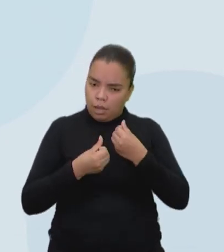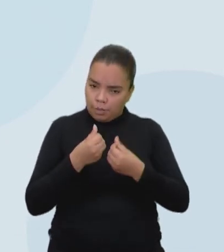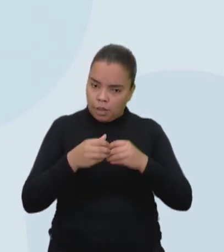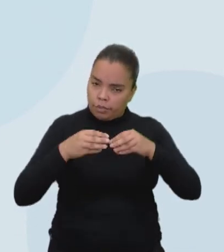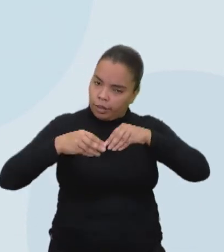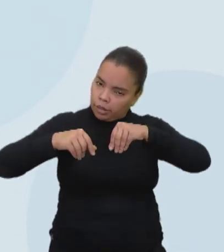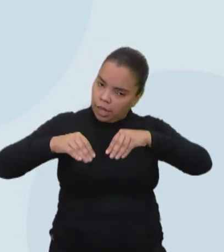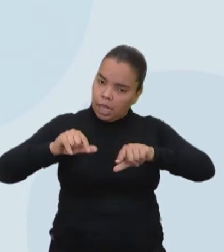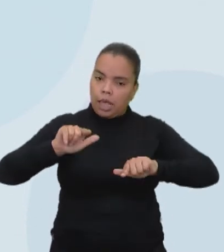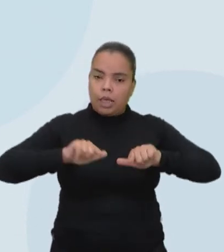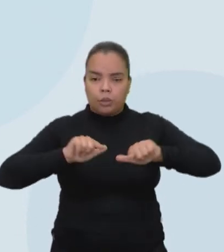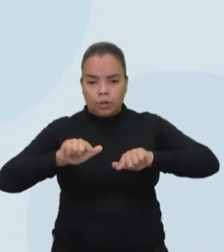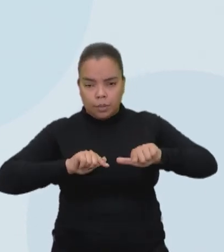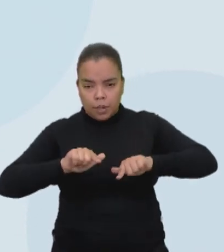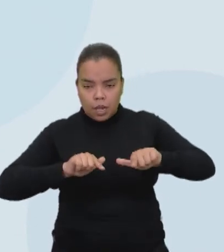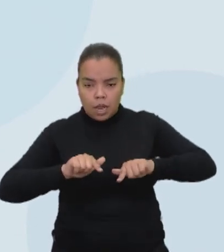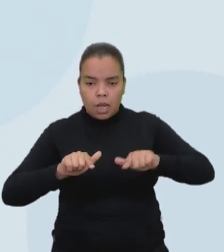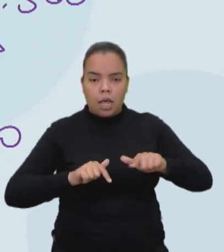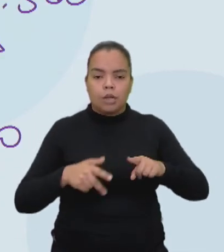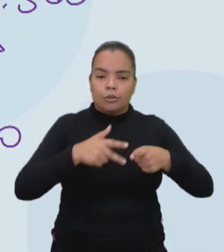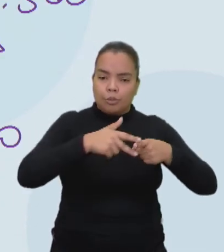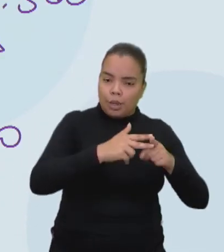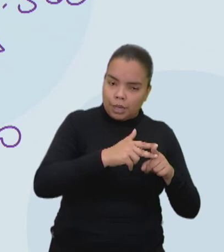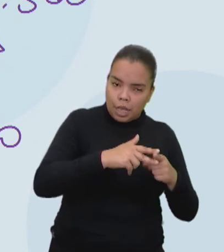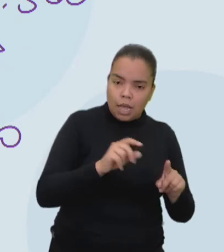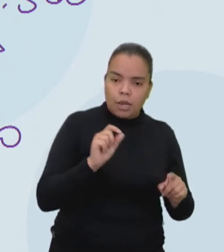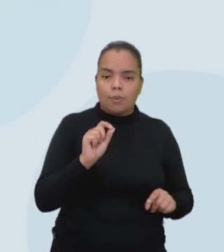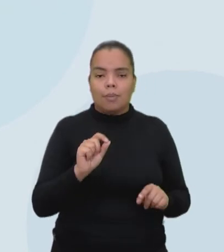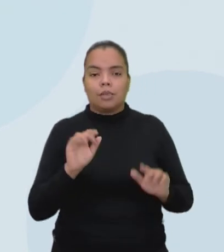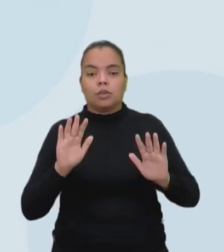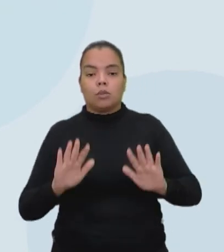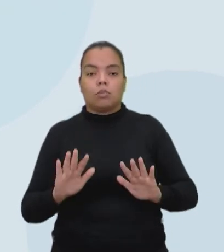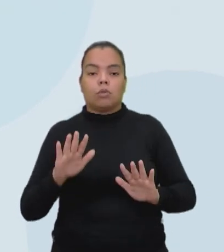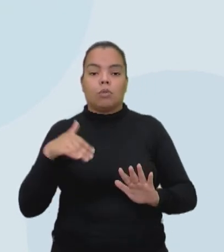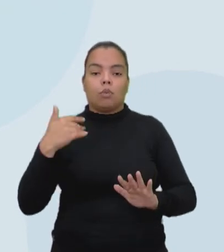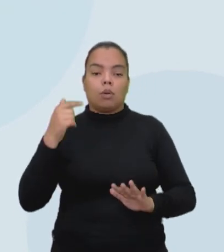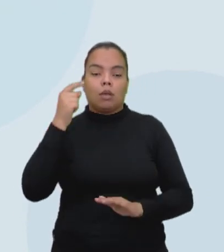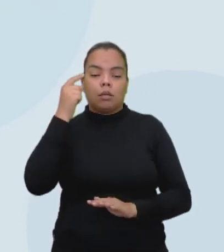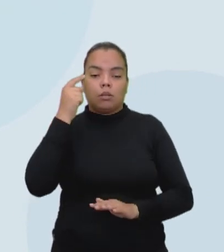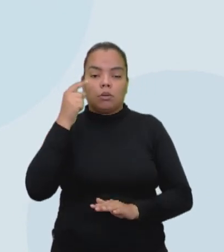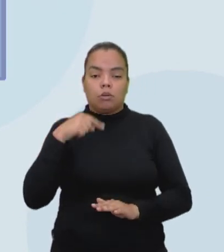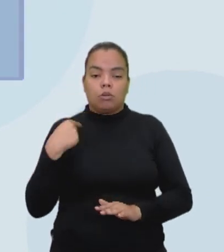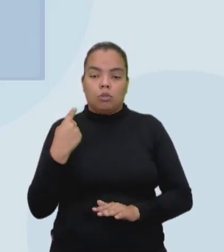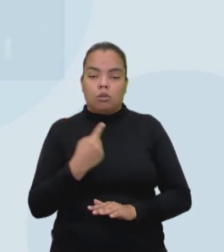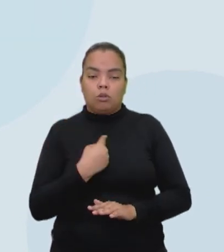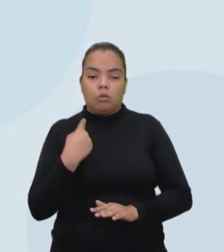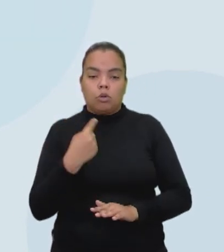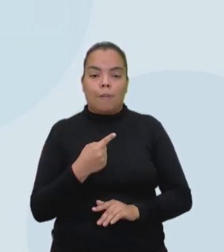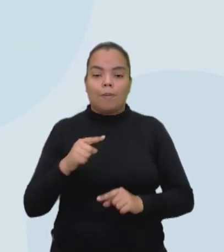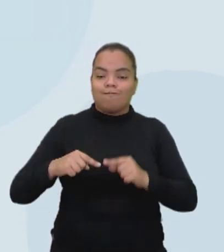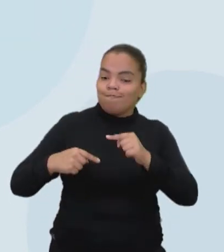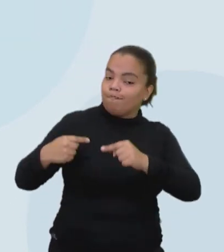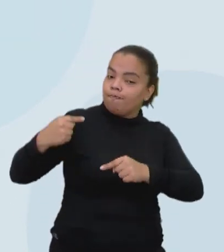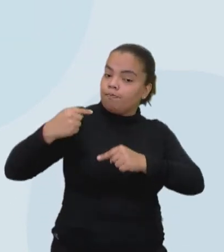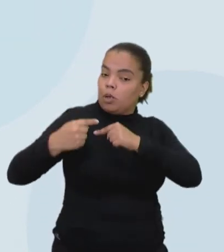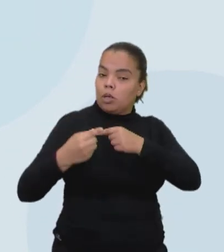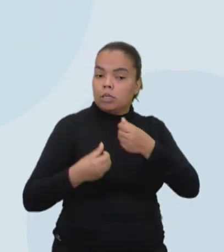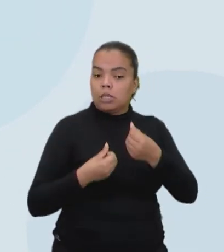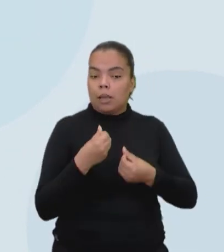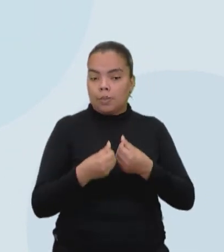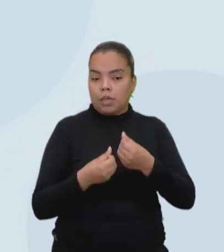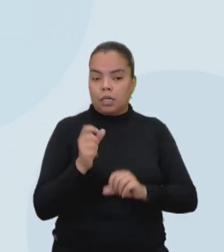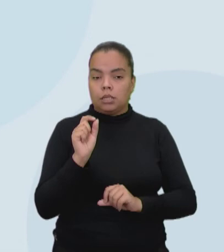terra, do trabalho, do maquinário. Mas quando a gente entra aqui no pós-capitalismo,